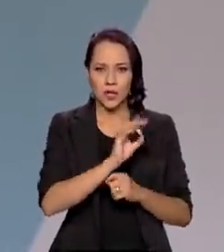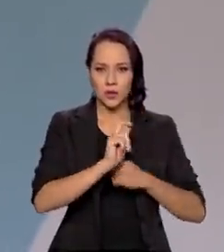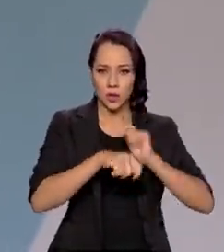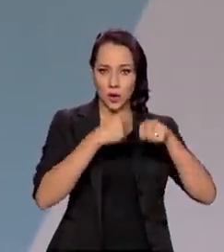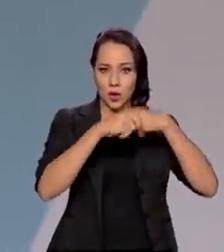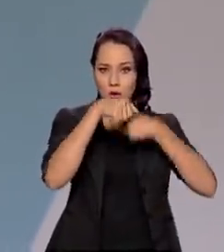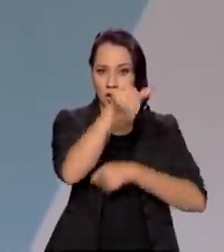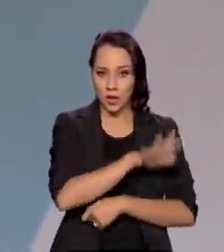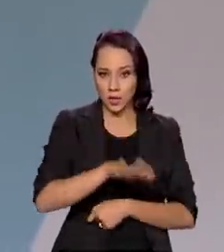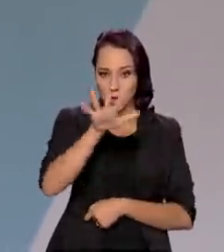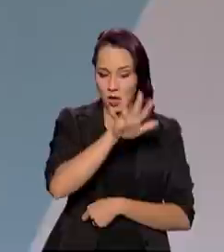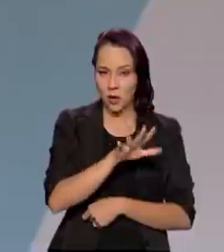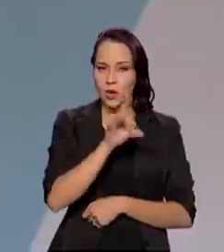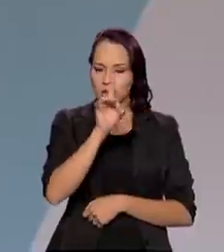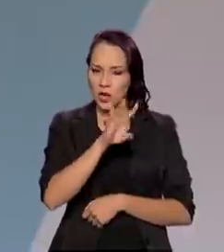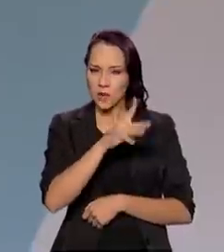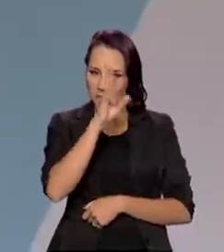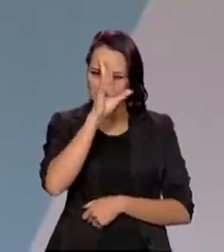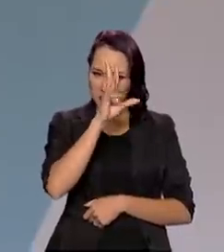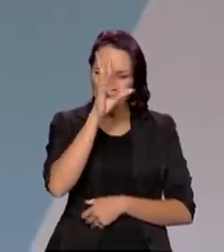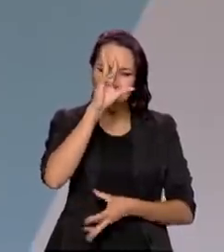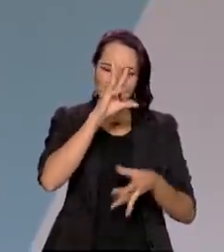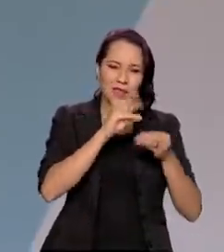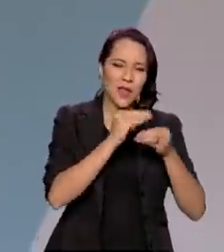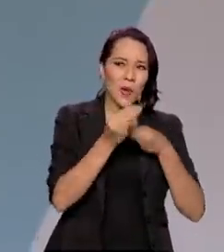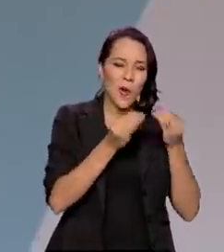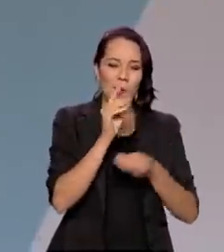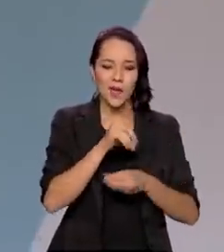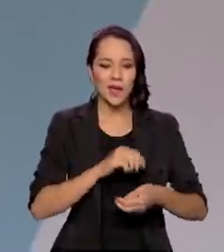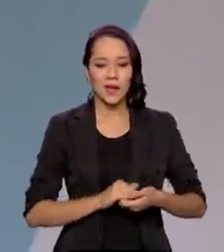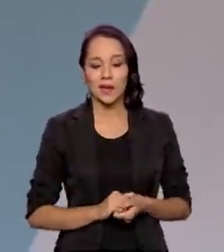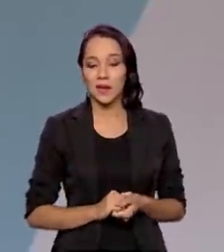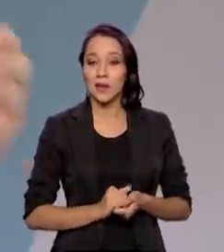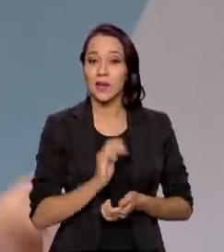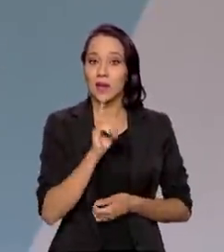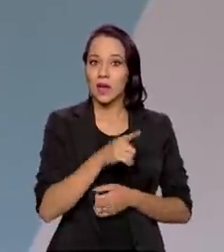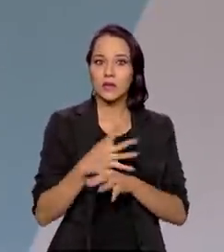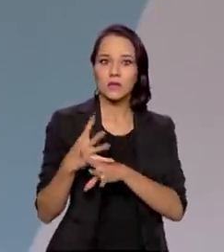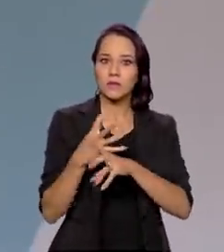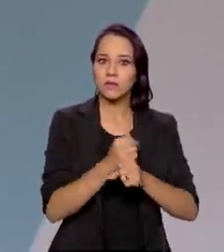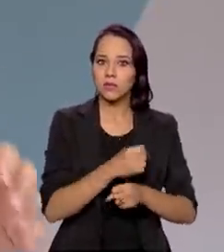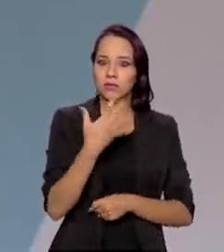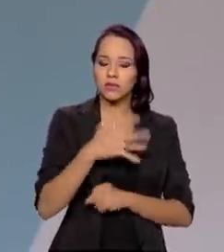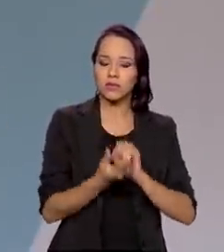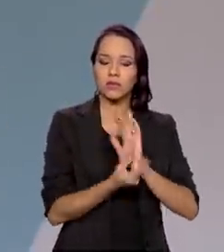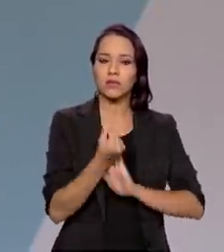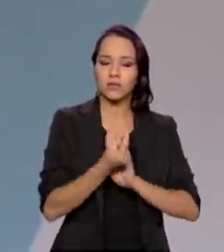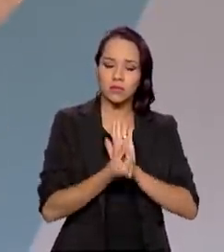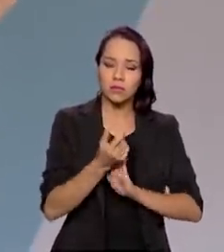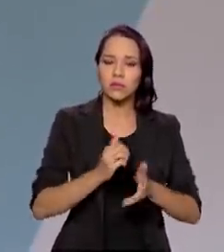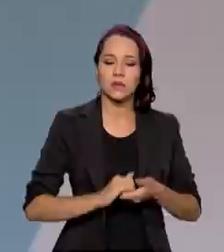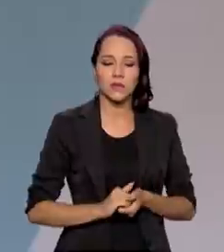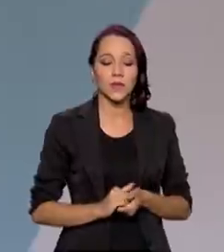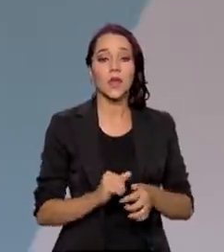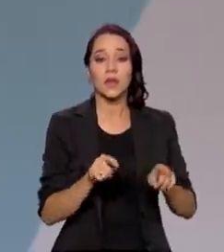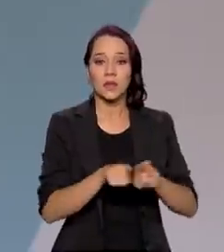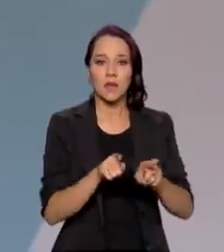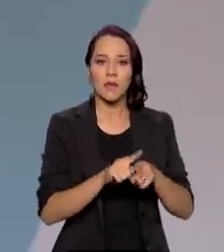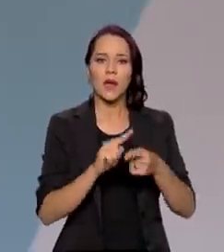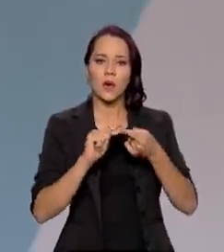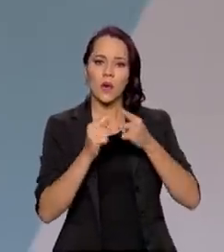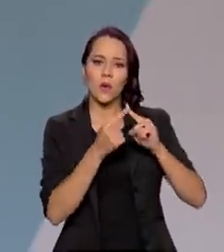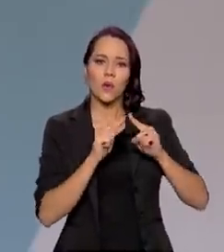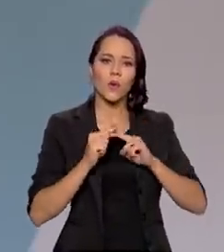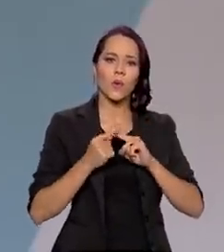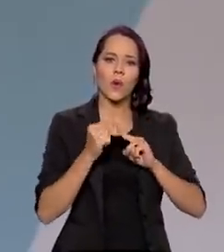economia nacional, só para o telespectador ter uma ideia também, quer dizer, é um montante elevado de recursos. E também dialoga um pouco